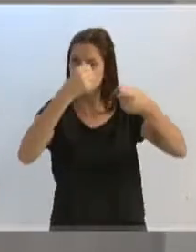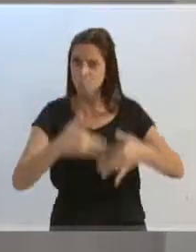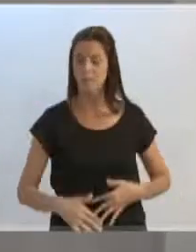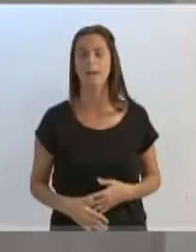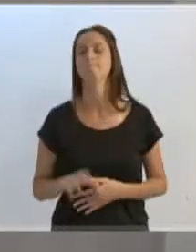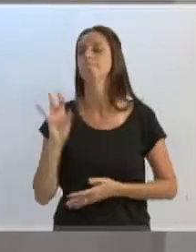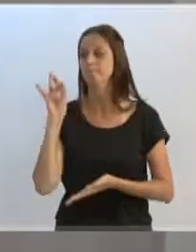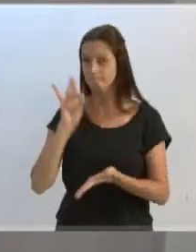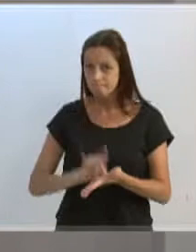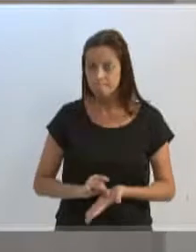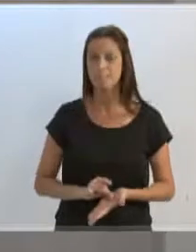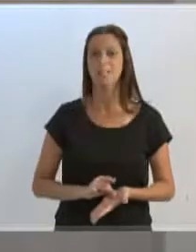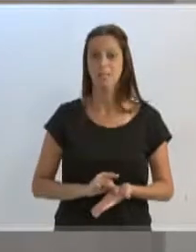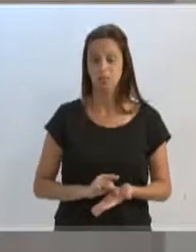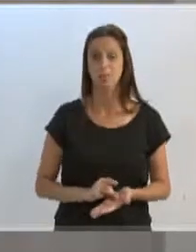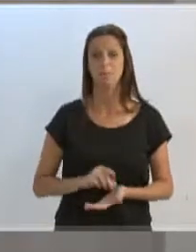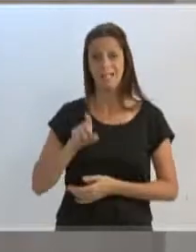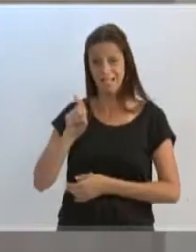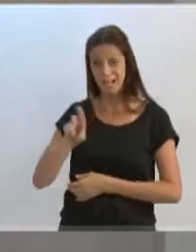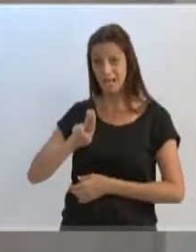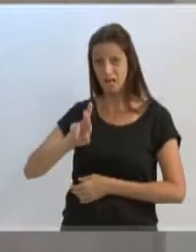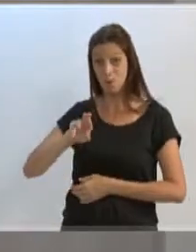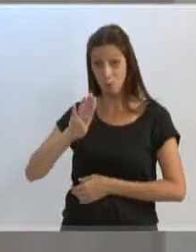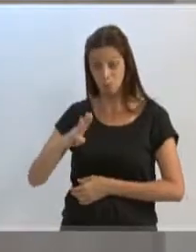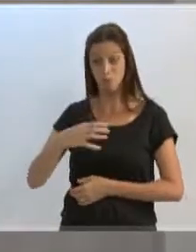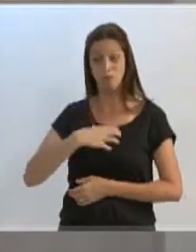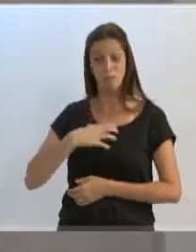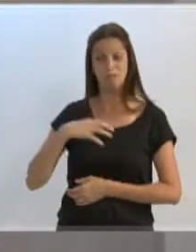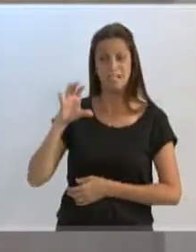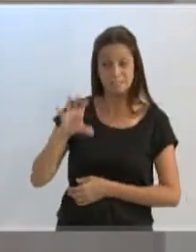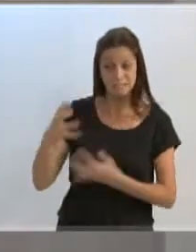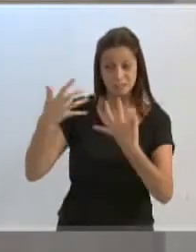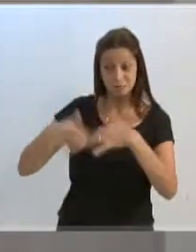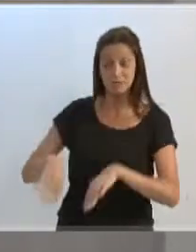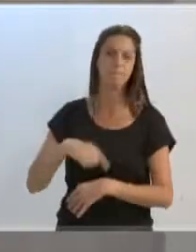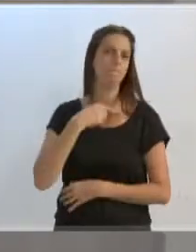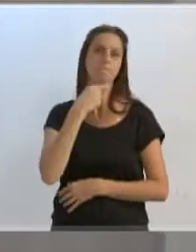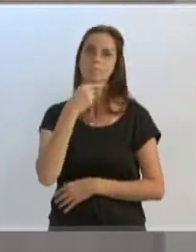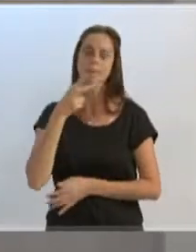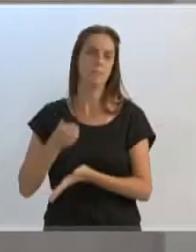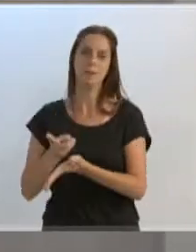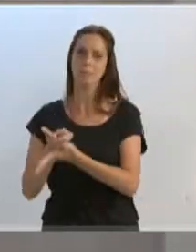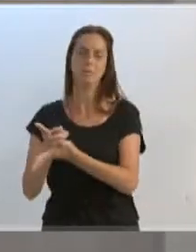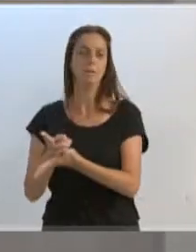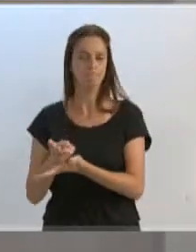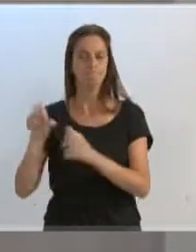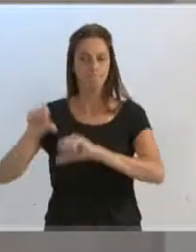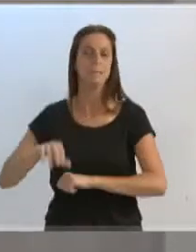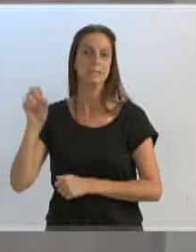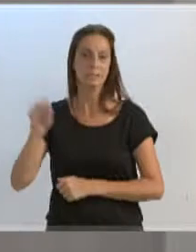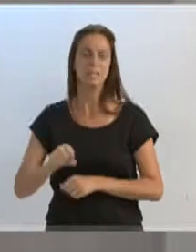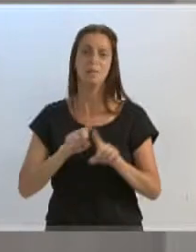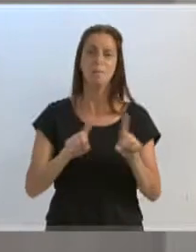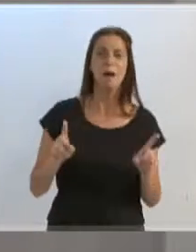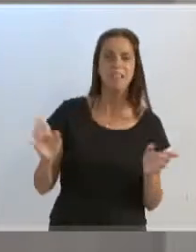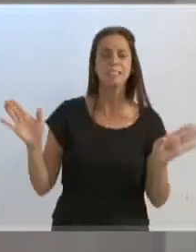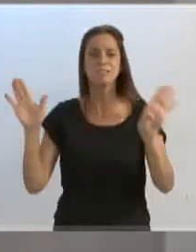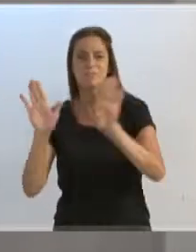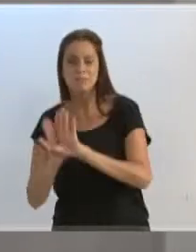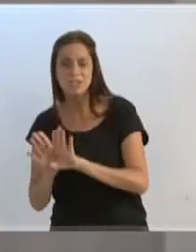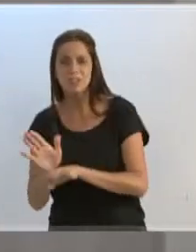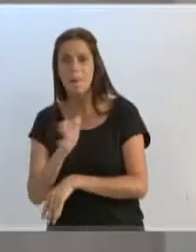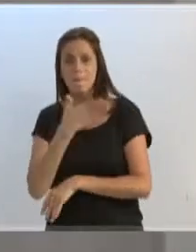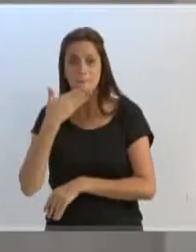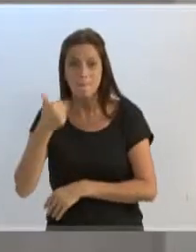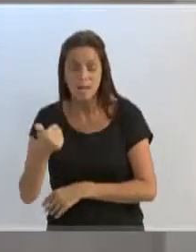é fato que a forma como a URB está não é possível de continuar desse fato. Agora, se o fechamento vai ser a melhor